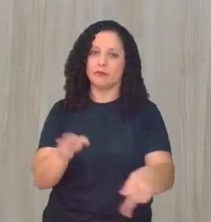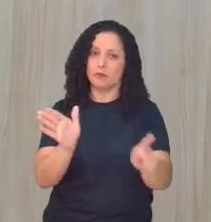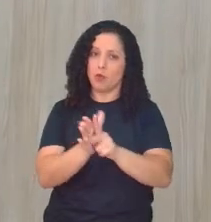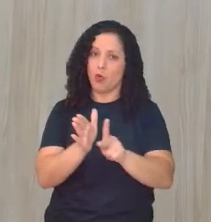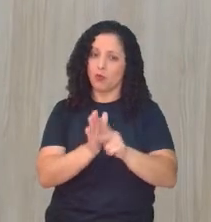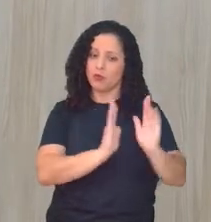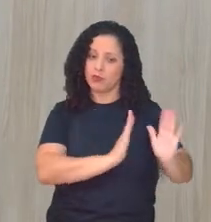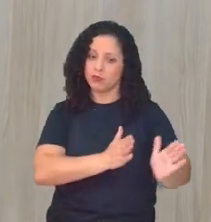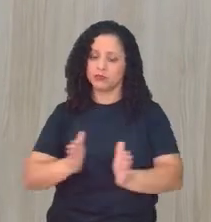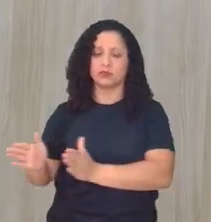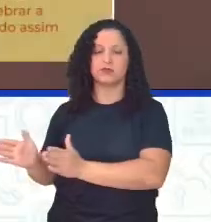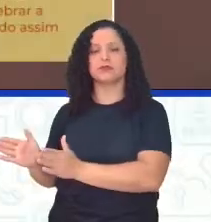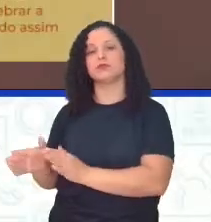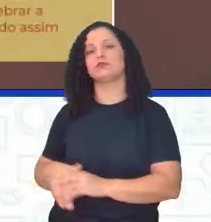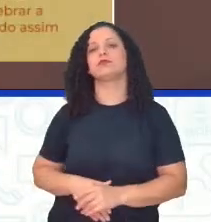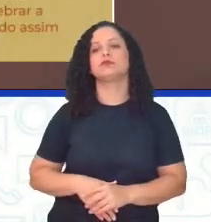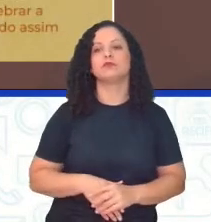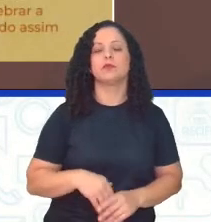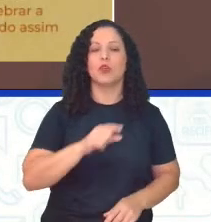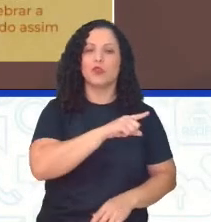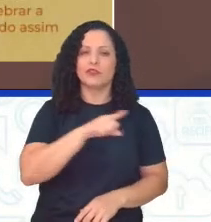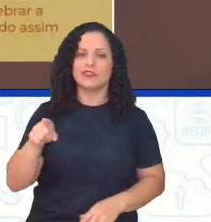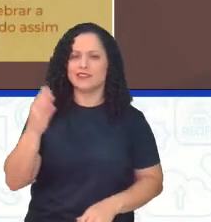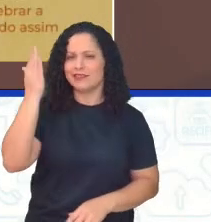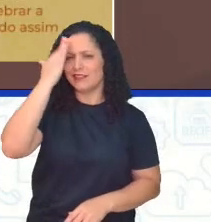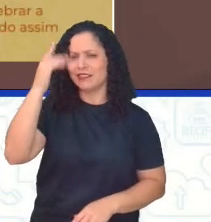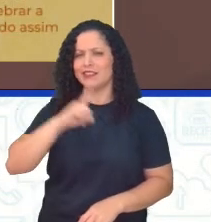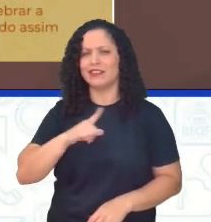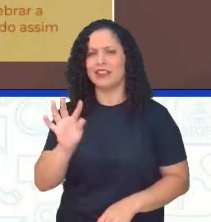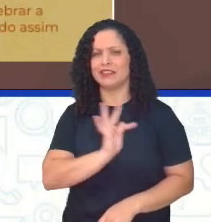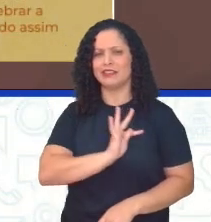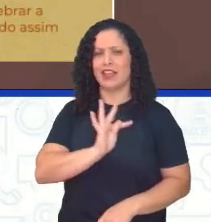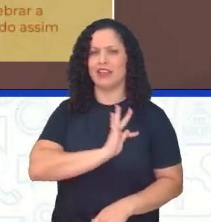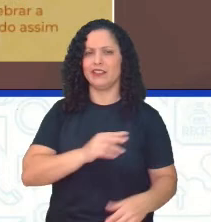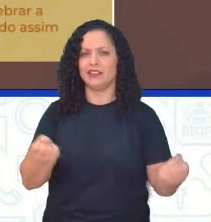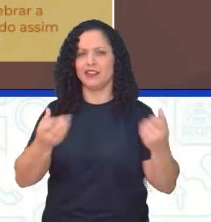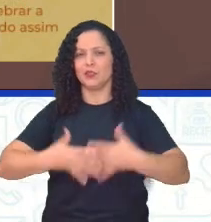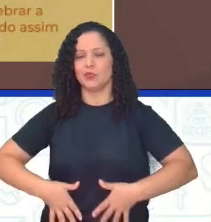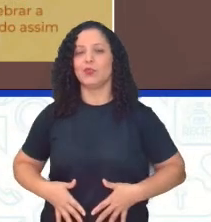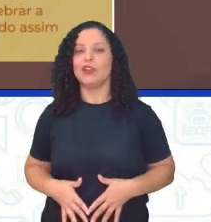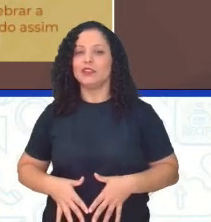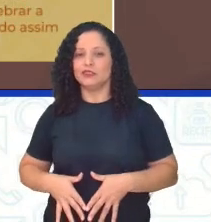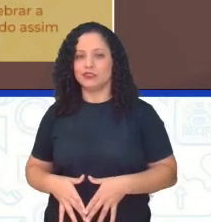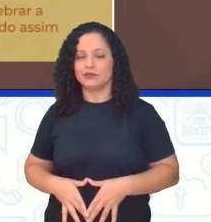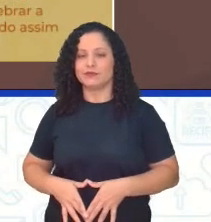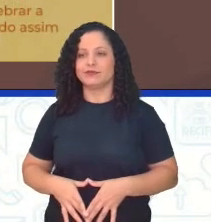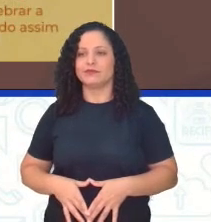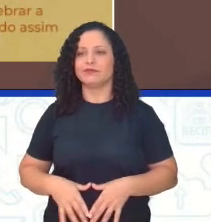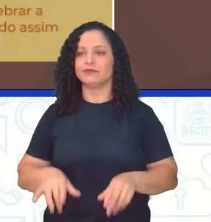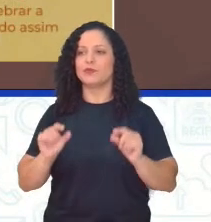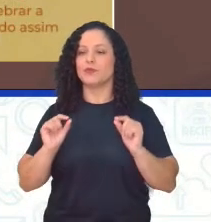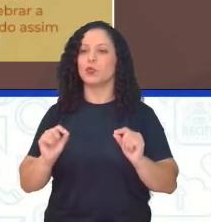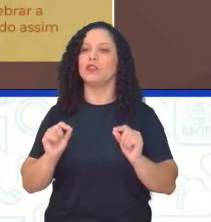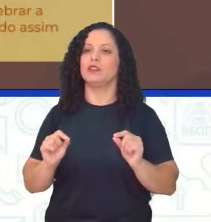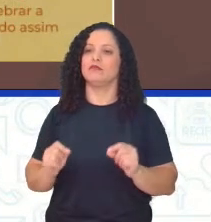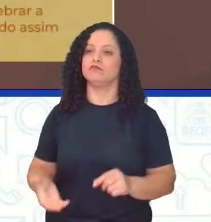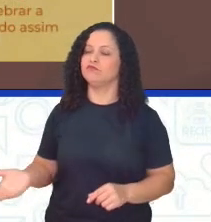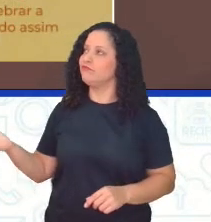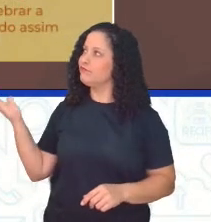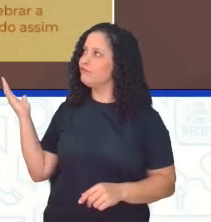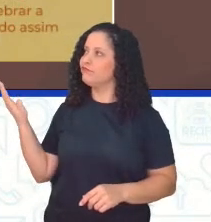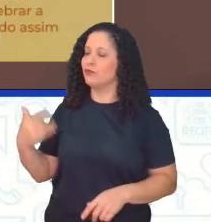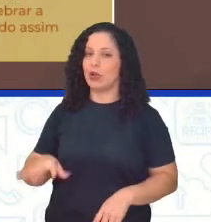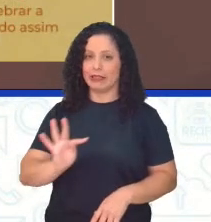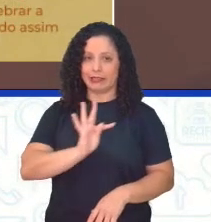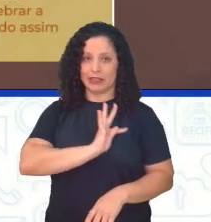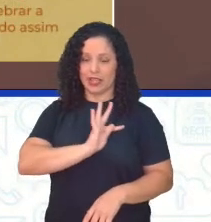gente? Então, ó, só para vocês entenderem que existem técnicas naturais, né? Que é justamente aqui uma técnica indígena, uma